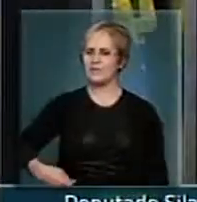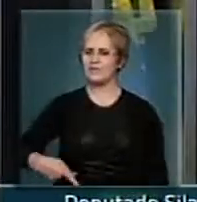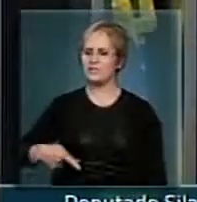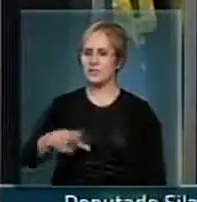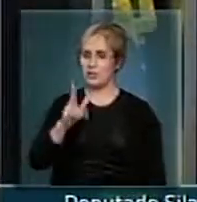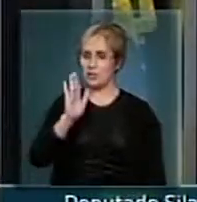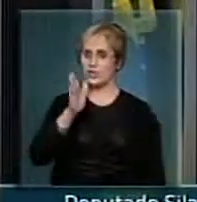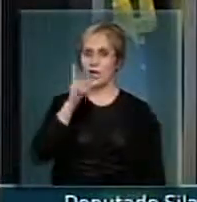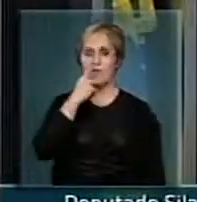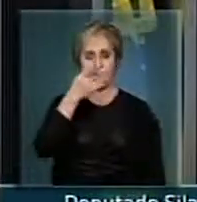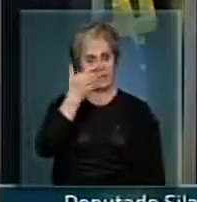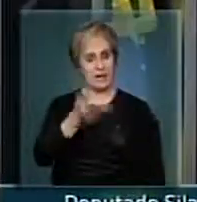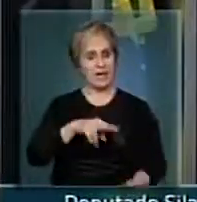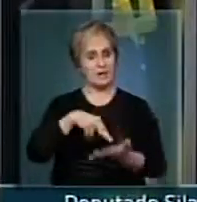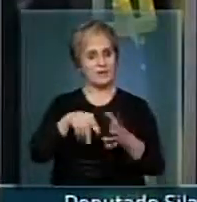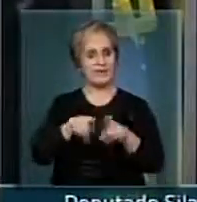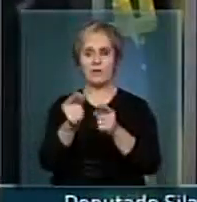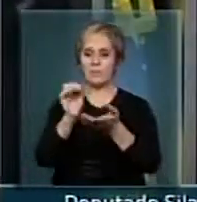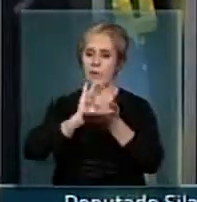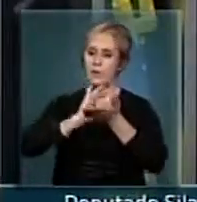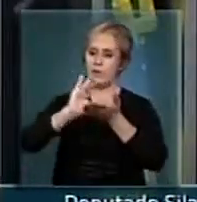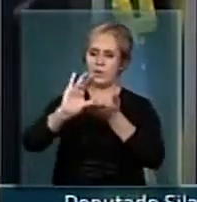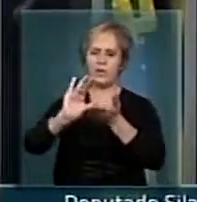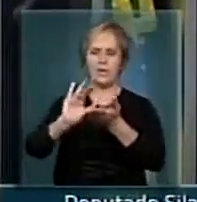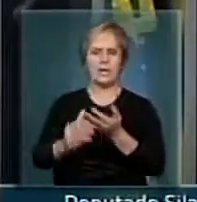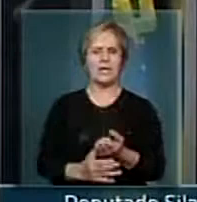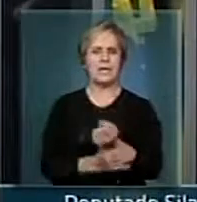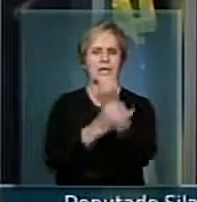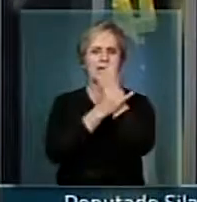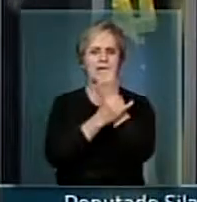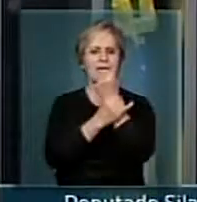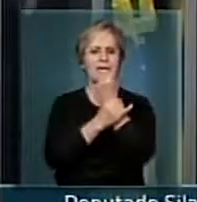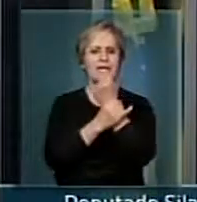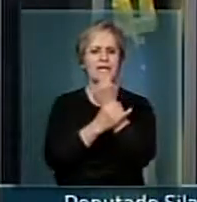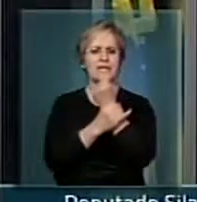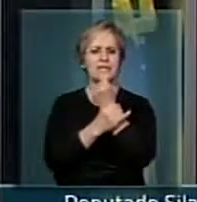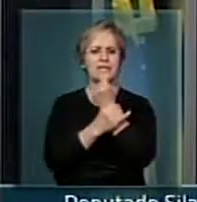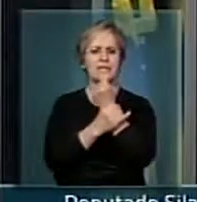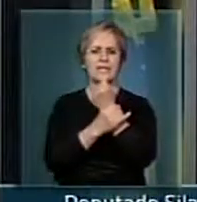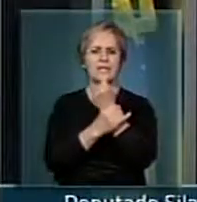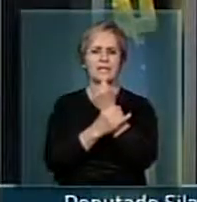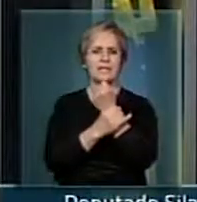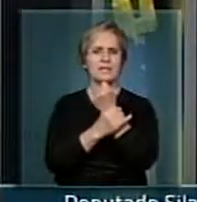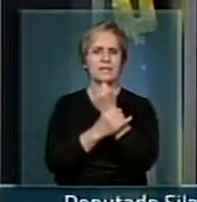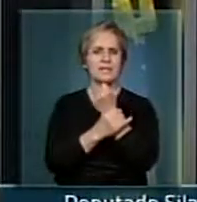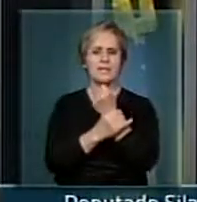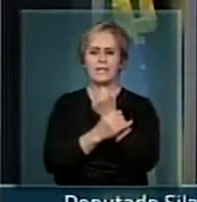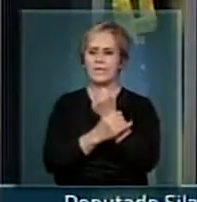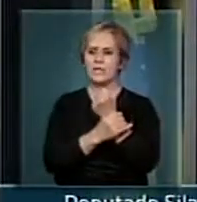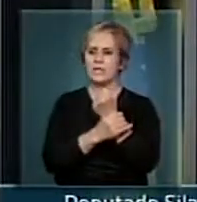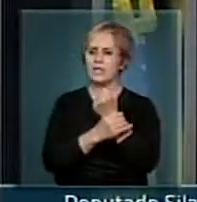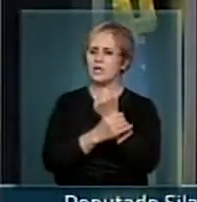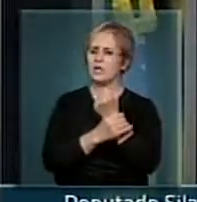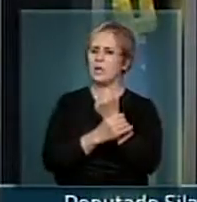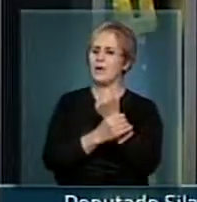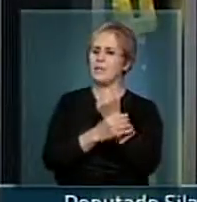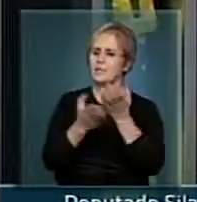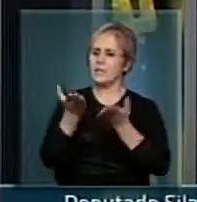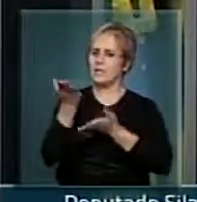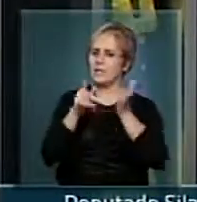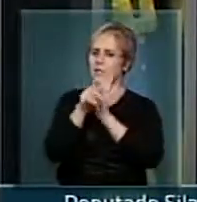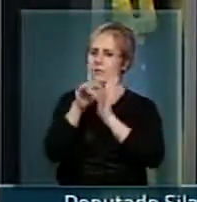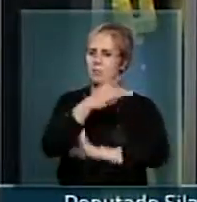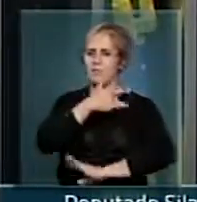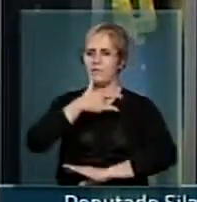tribuna, que esses recursos não garantem, sob hipótese nenhuma, qualidade no serviço de saúde do Brasil.